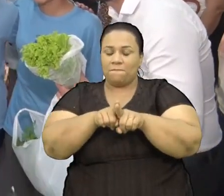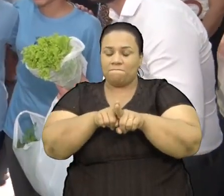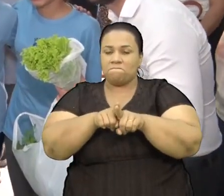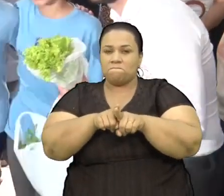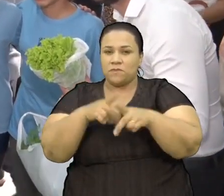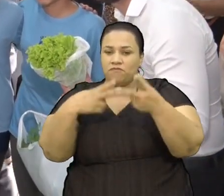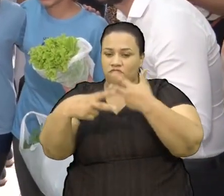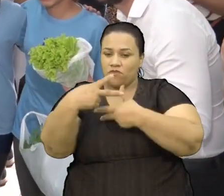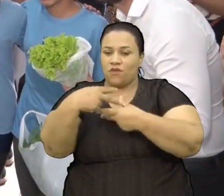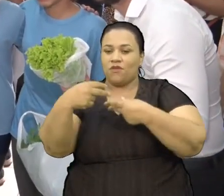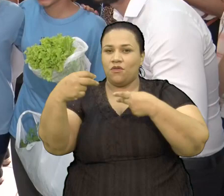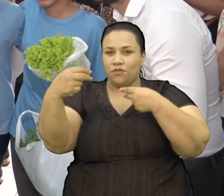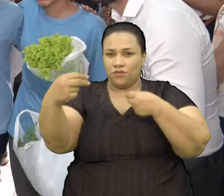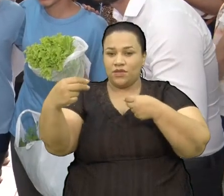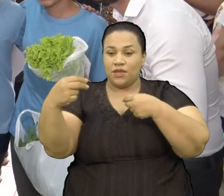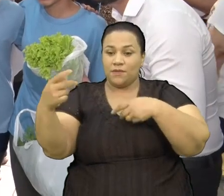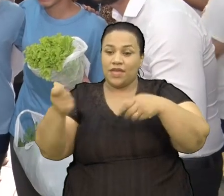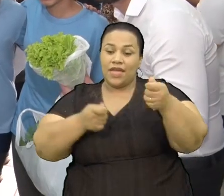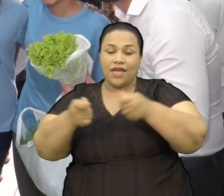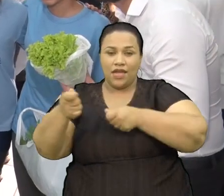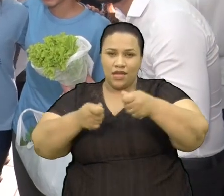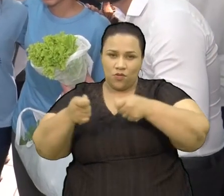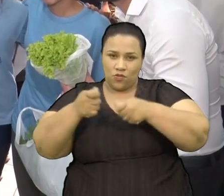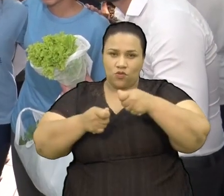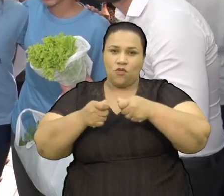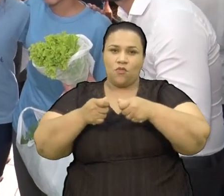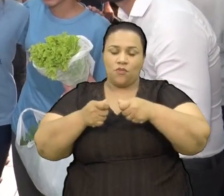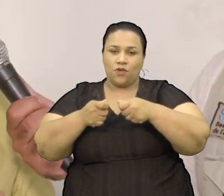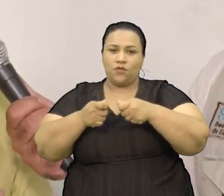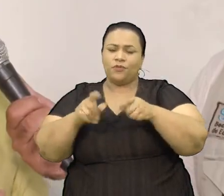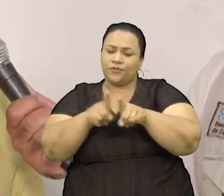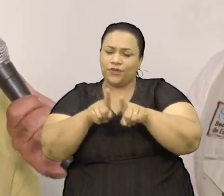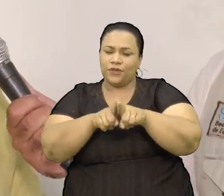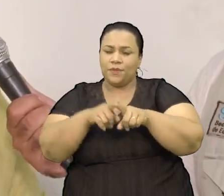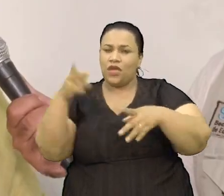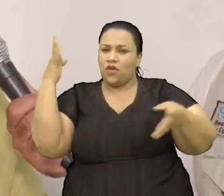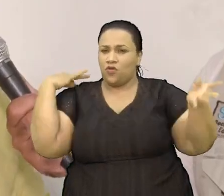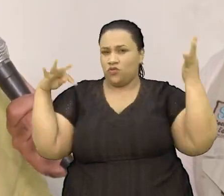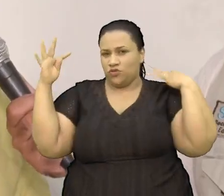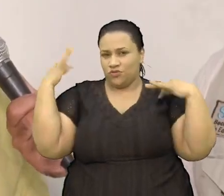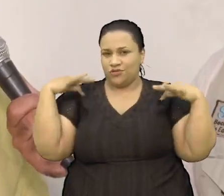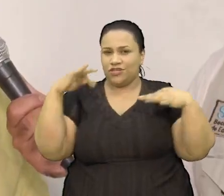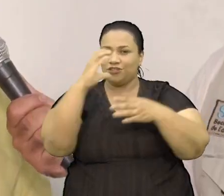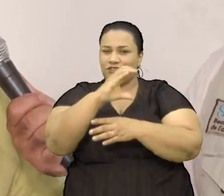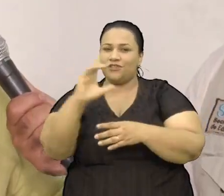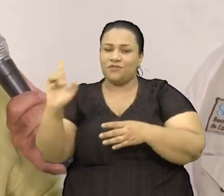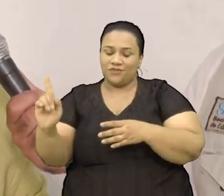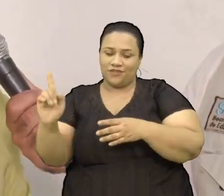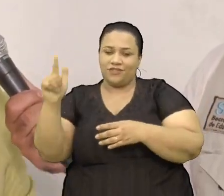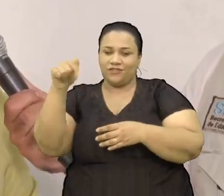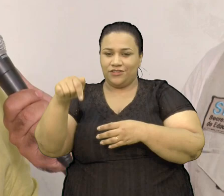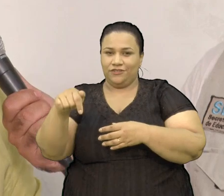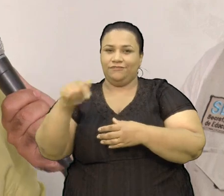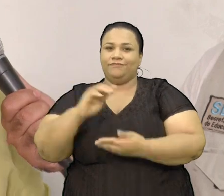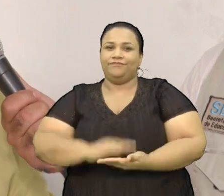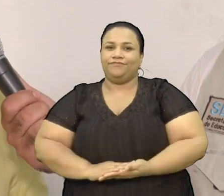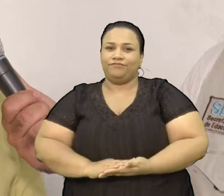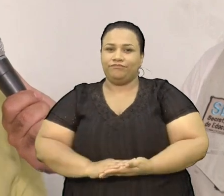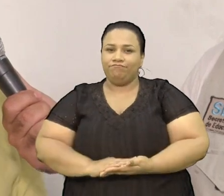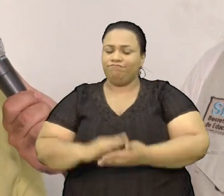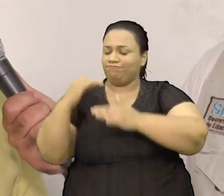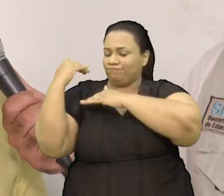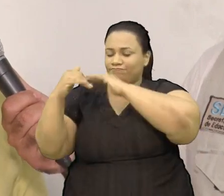possibilidade Para terem negócios Aqui também E atrair visitantes Da nossa Campo Grande Até o distrito